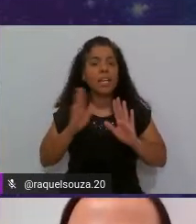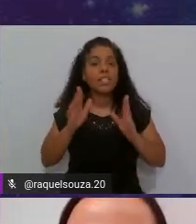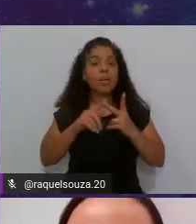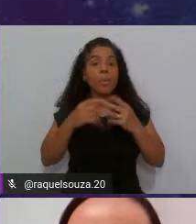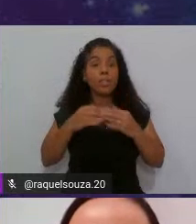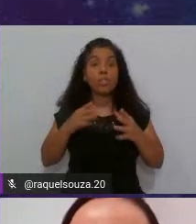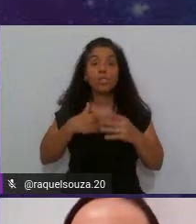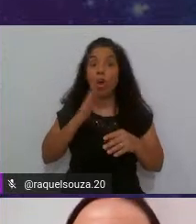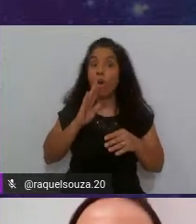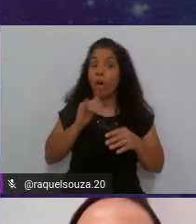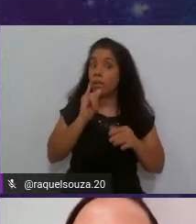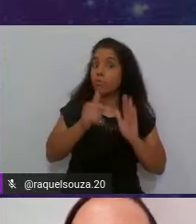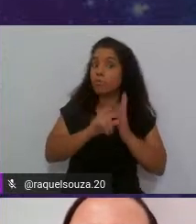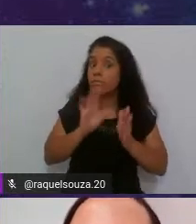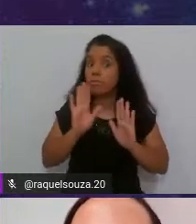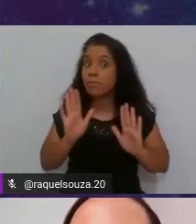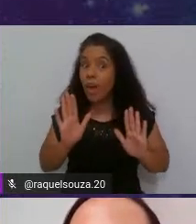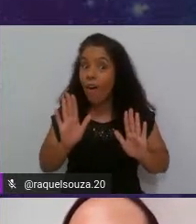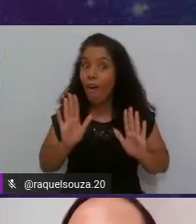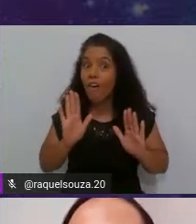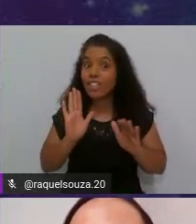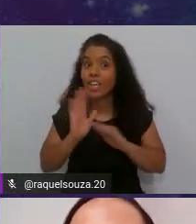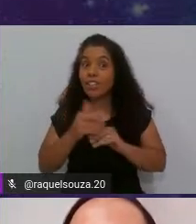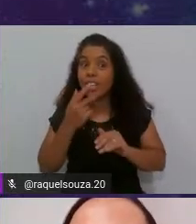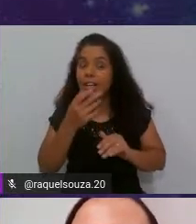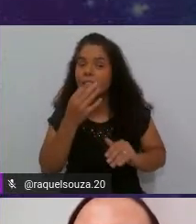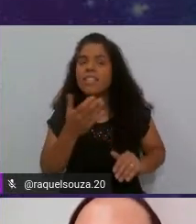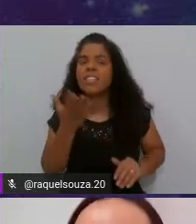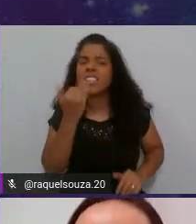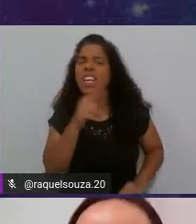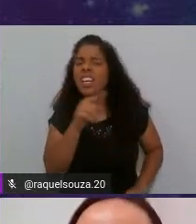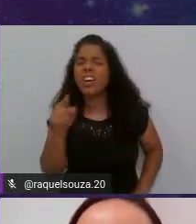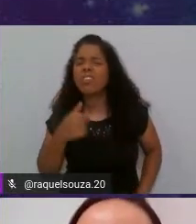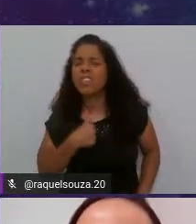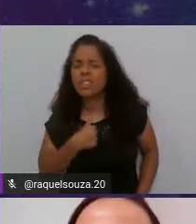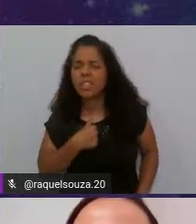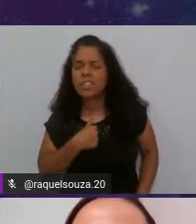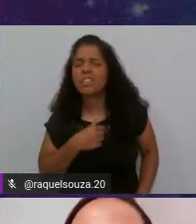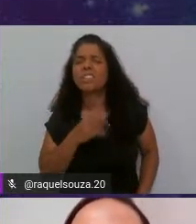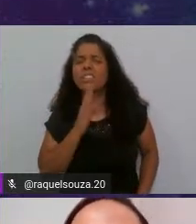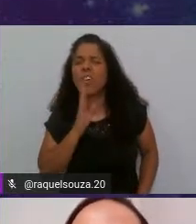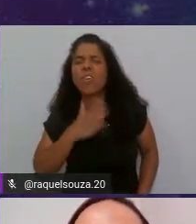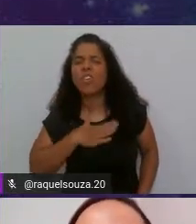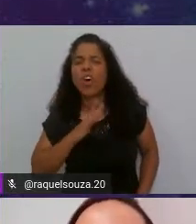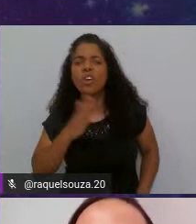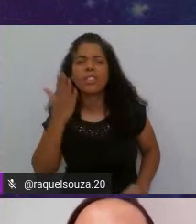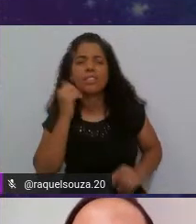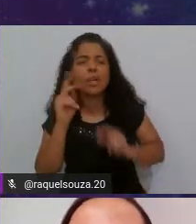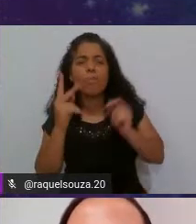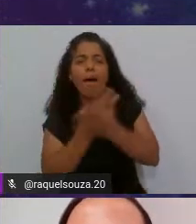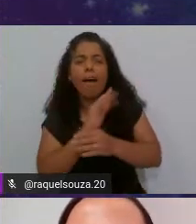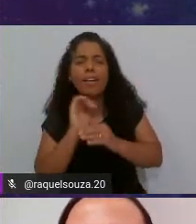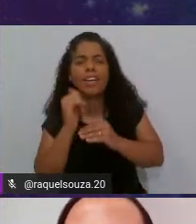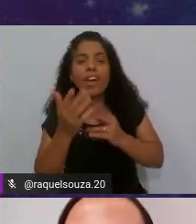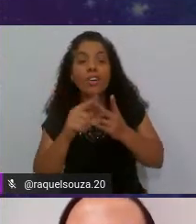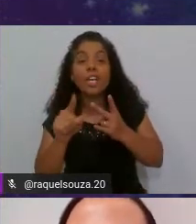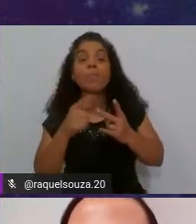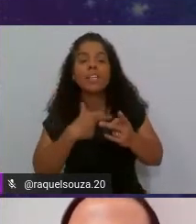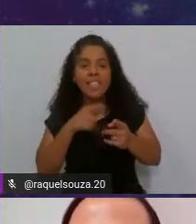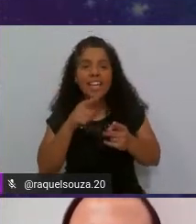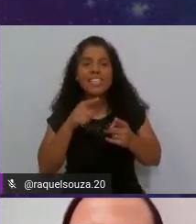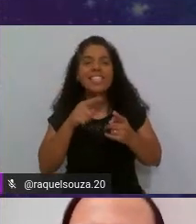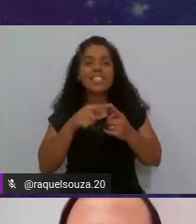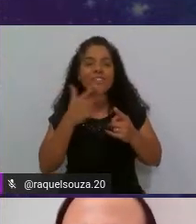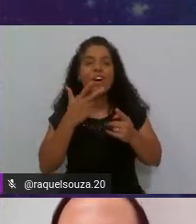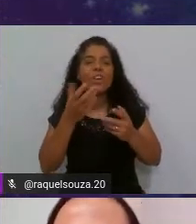spoiler pra vocês eu sei que muitos de vocês não são fãs de spoiler mas eu garanto que esse vocês vão